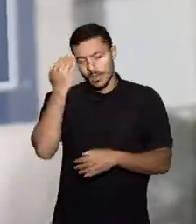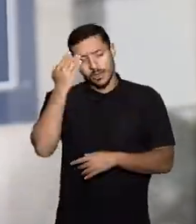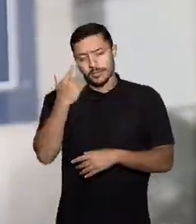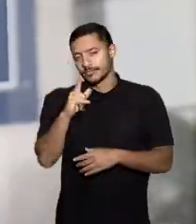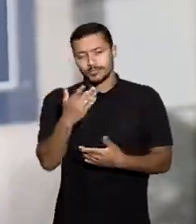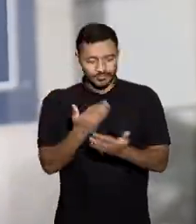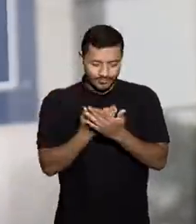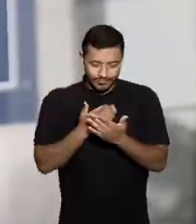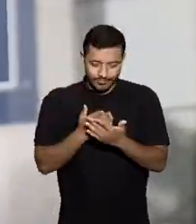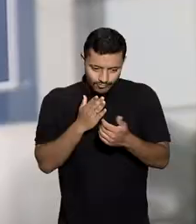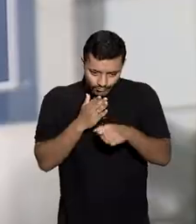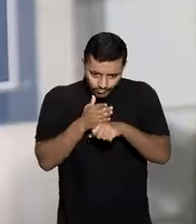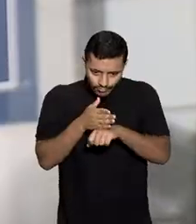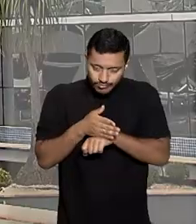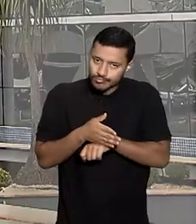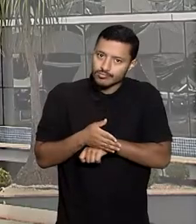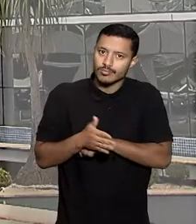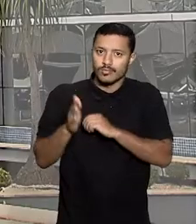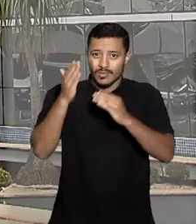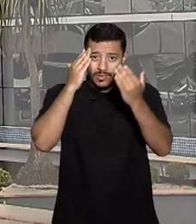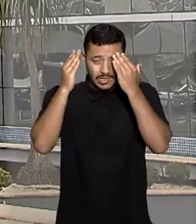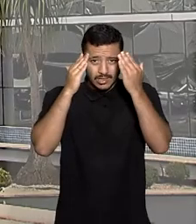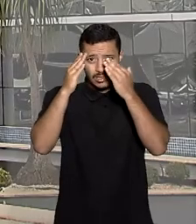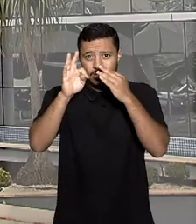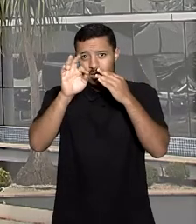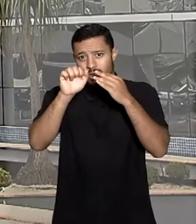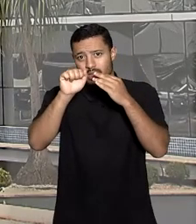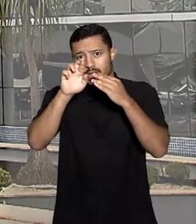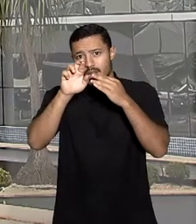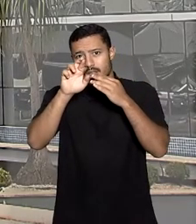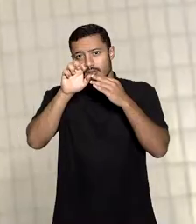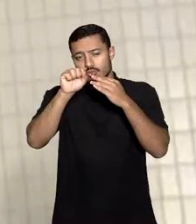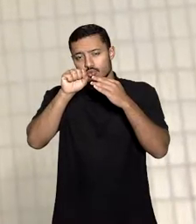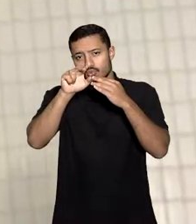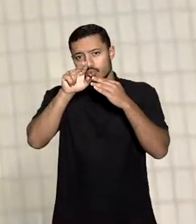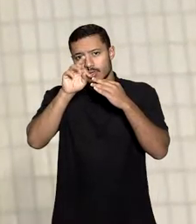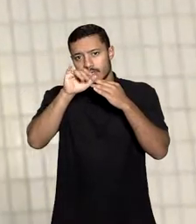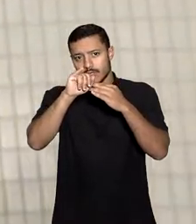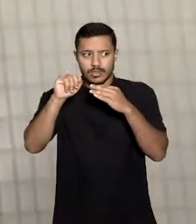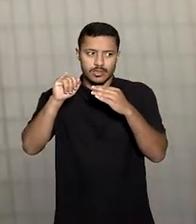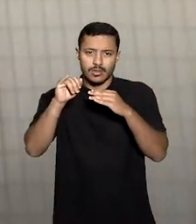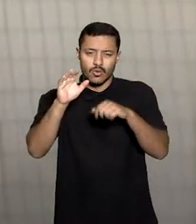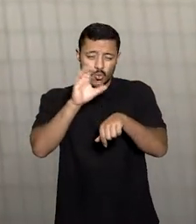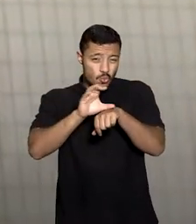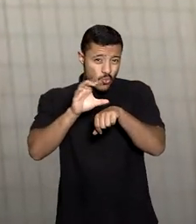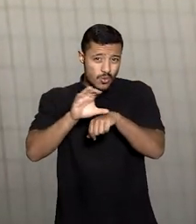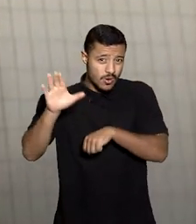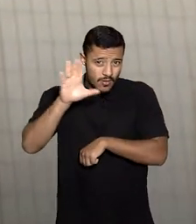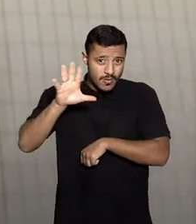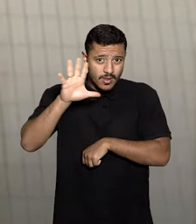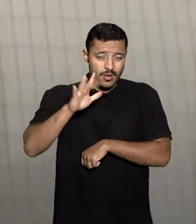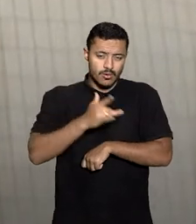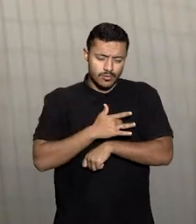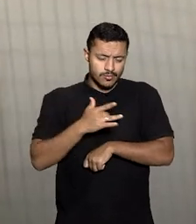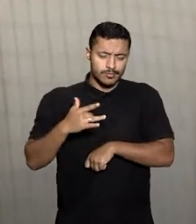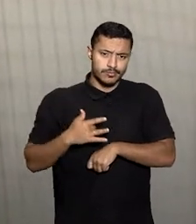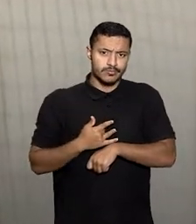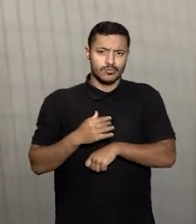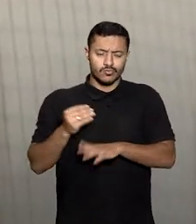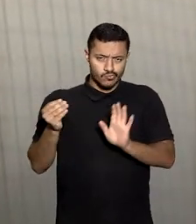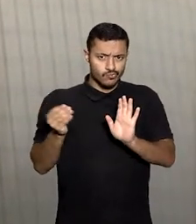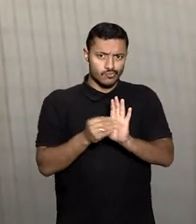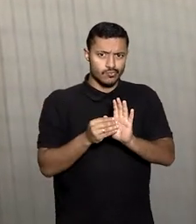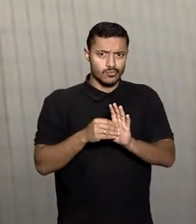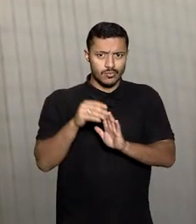estudos aprofundados sobre as terapias TeraSuite e Pediasuite e que o Conselho Federal de Medicina definiu no